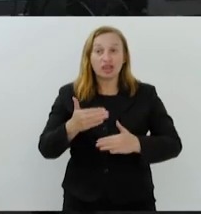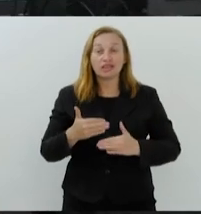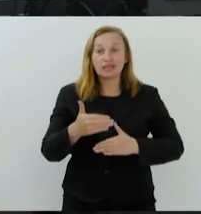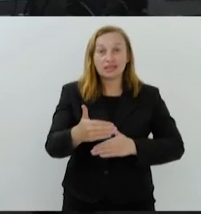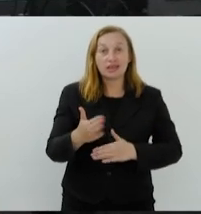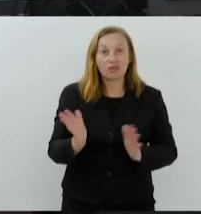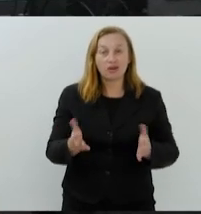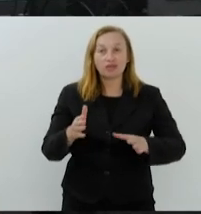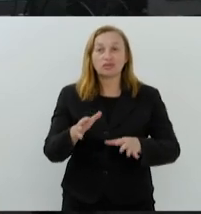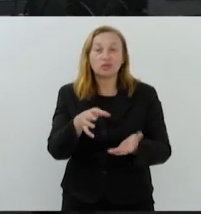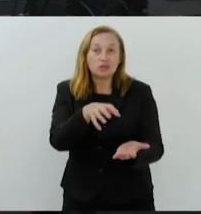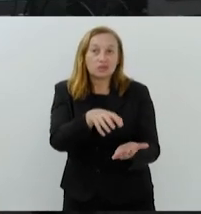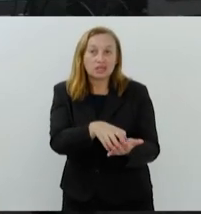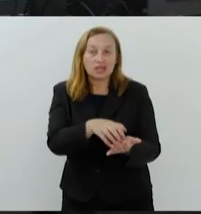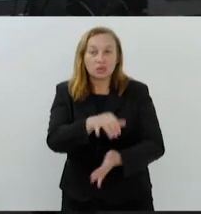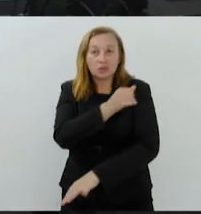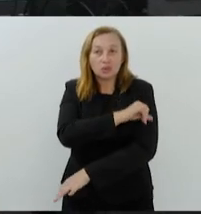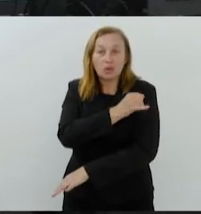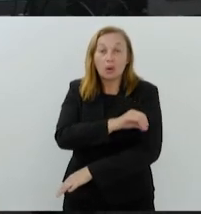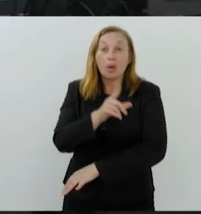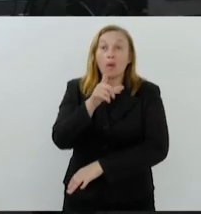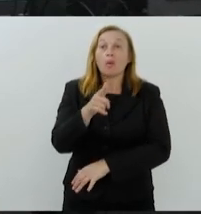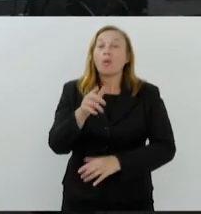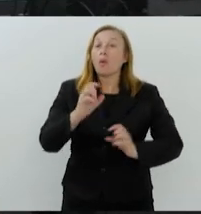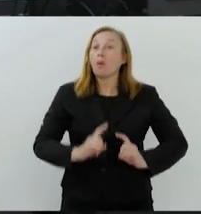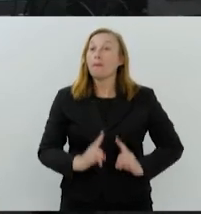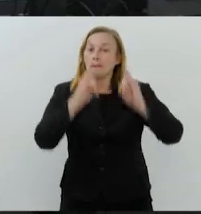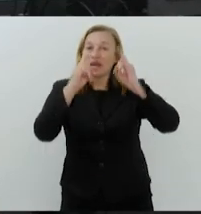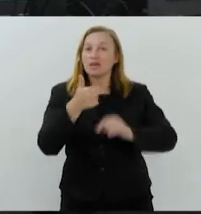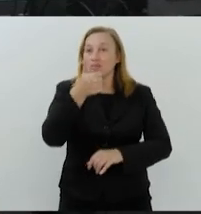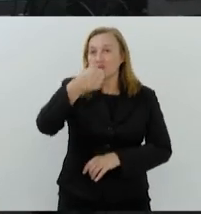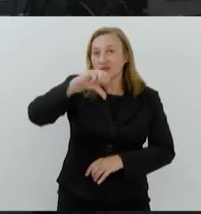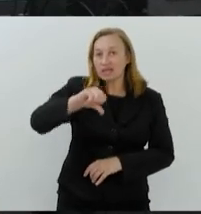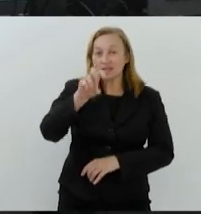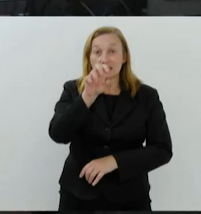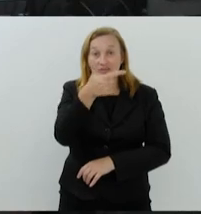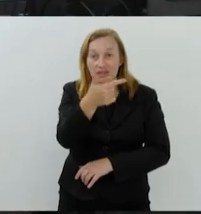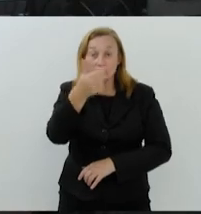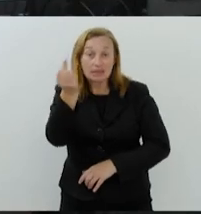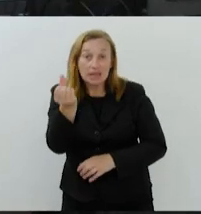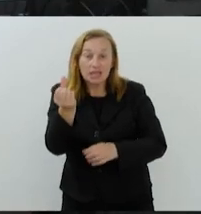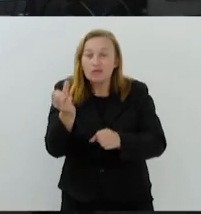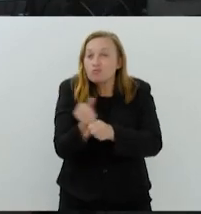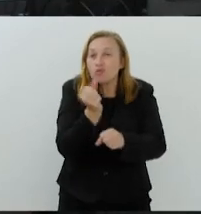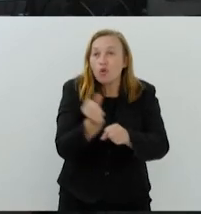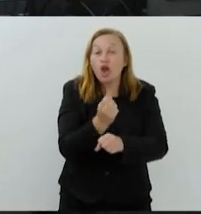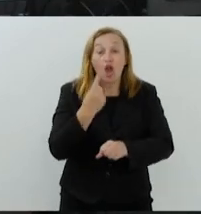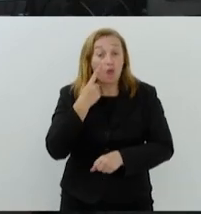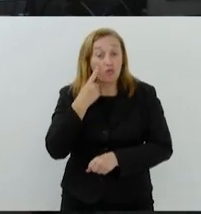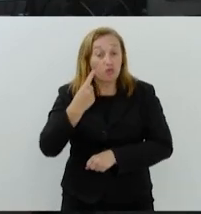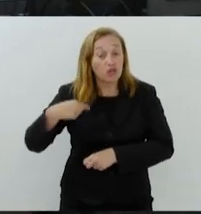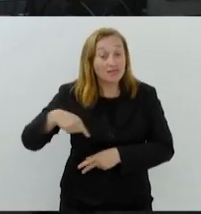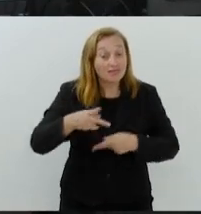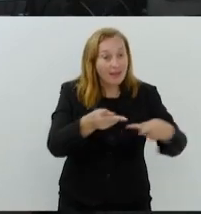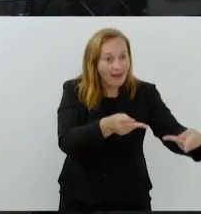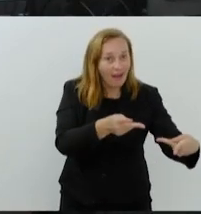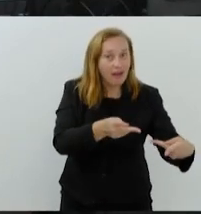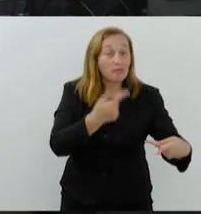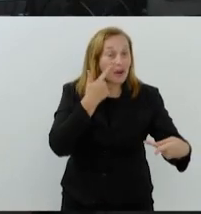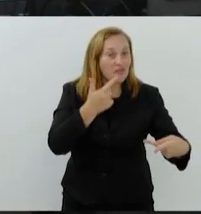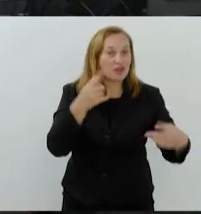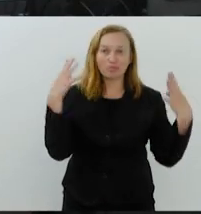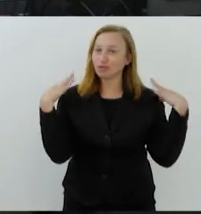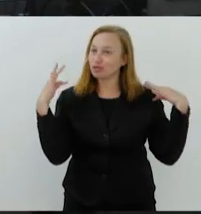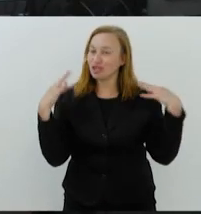Rio. O prédio de 1926 passou por uma ampla reforma. Eu fui lá para conferir essa nova opção para os